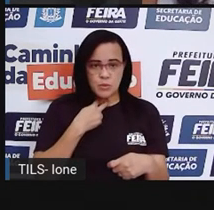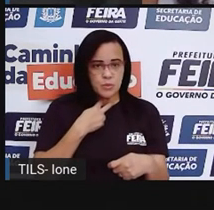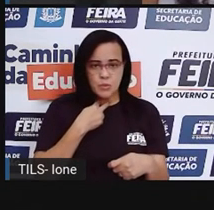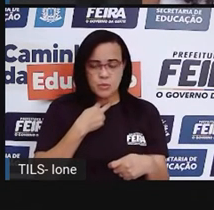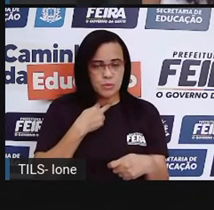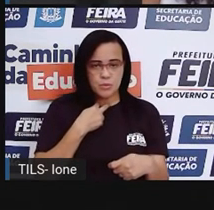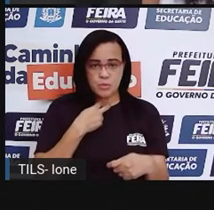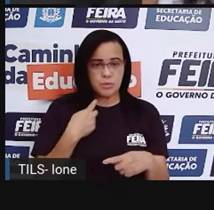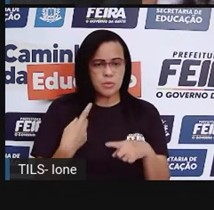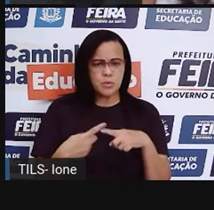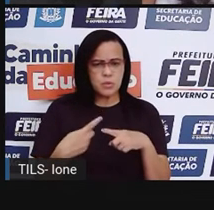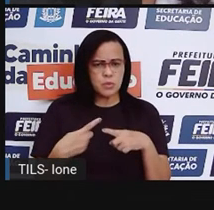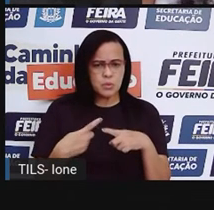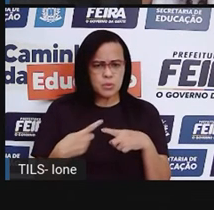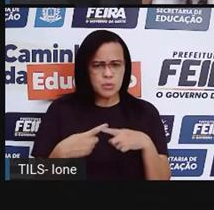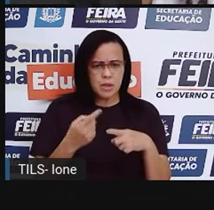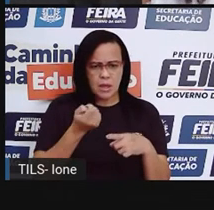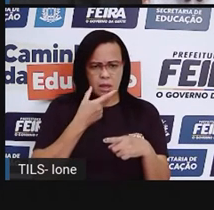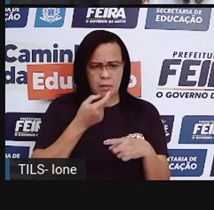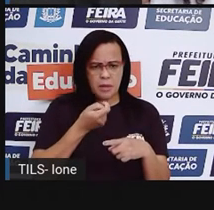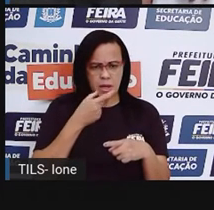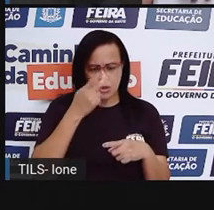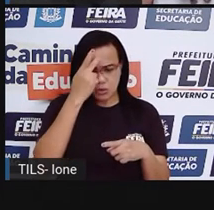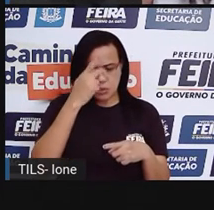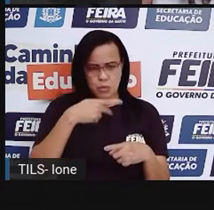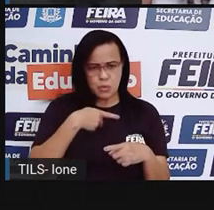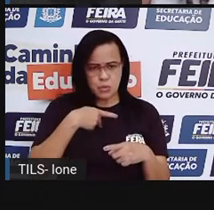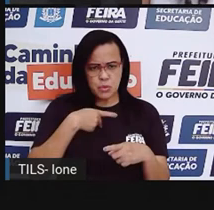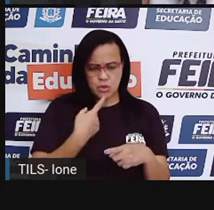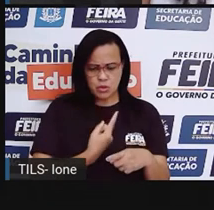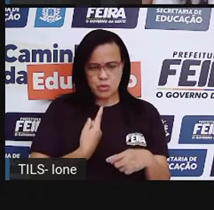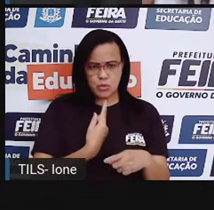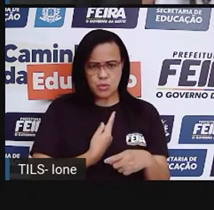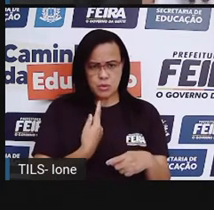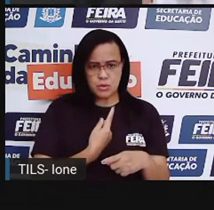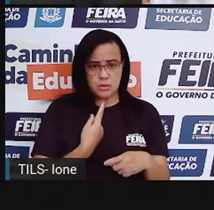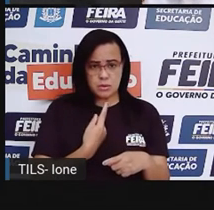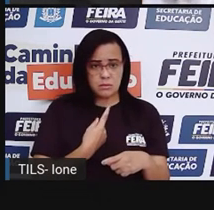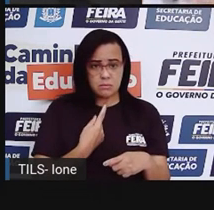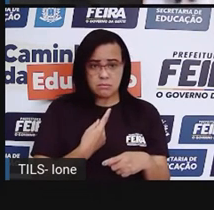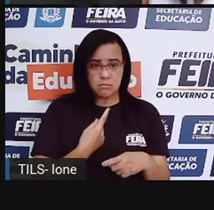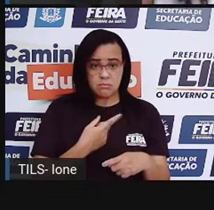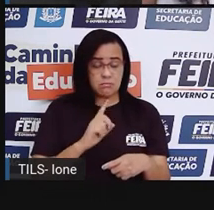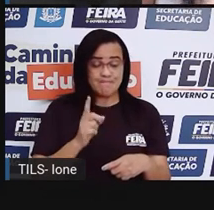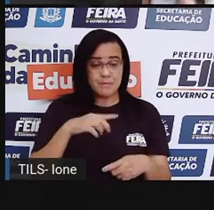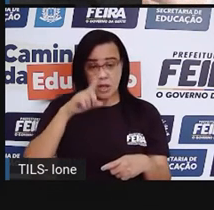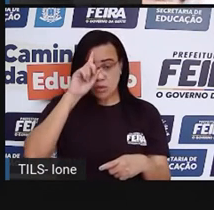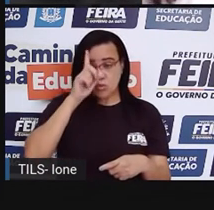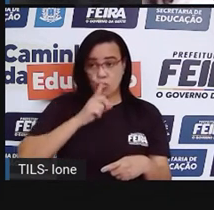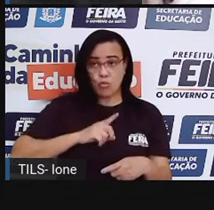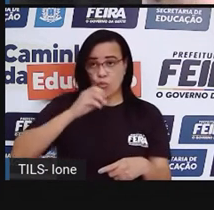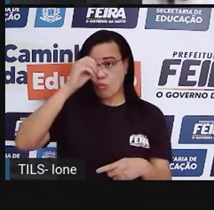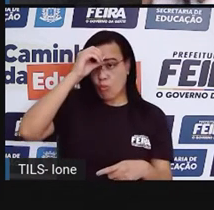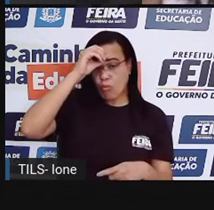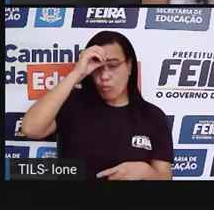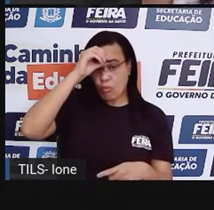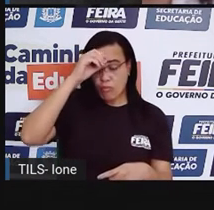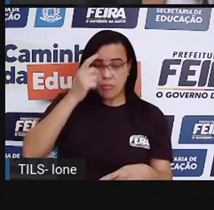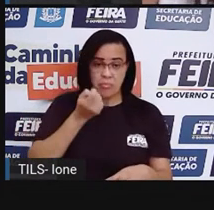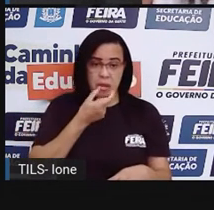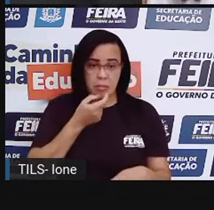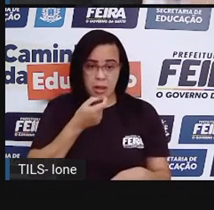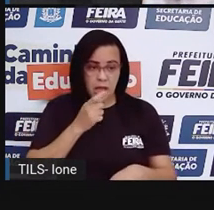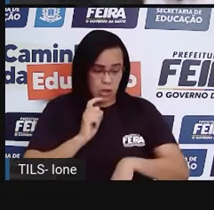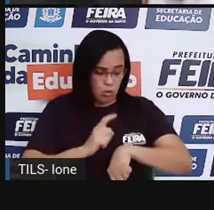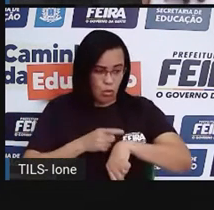Tá bom? Por que, Prova? Não pode tomar remédio sozinha, né? Porque você... A criança não sabe qual é remédio, qual é o horário,